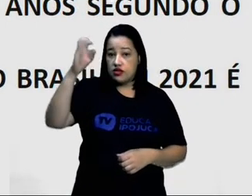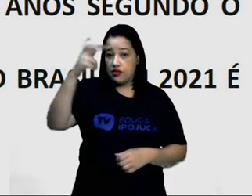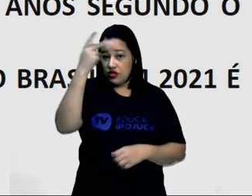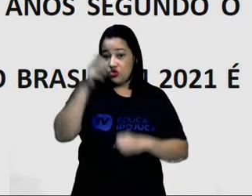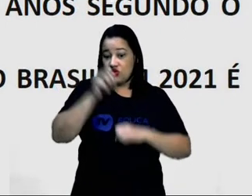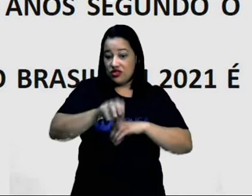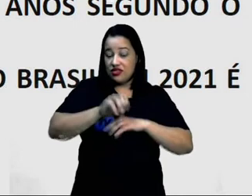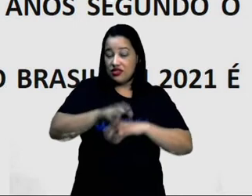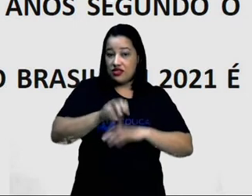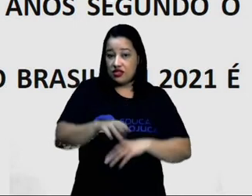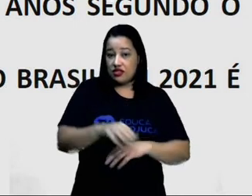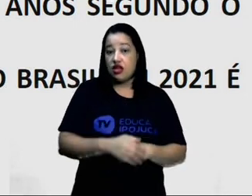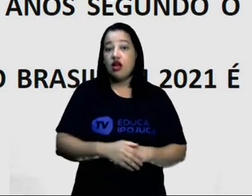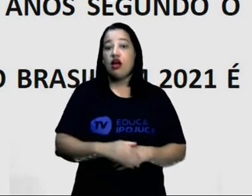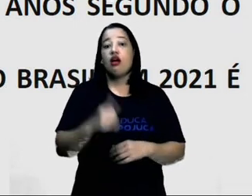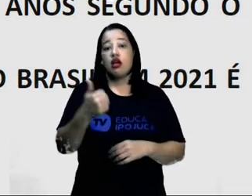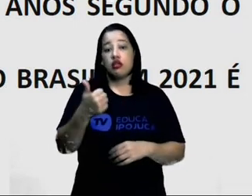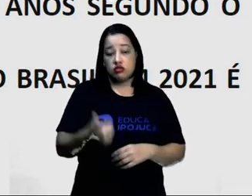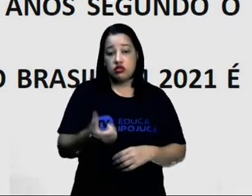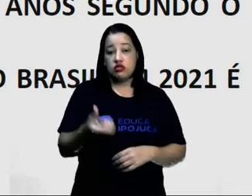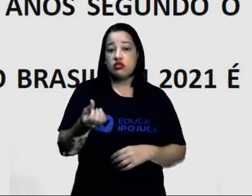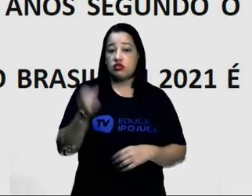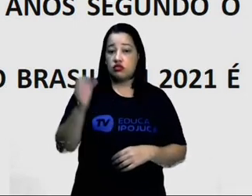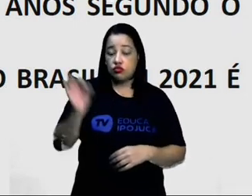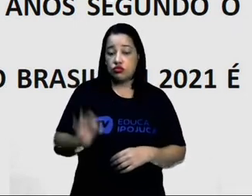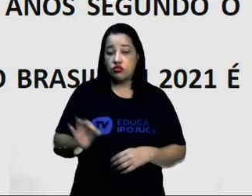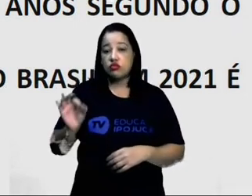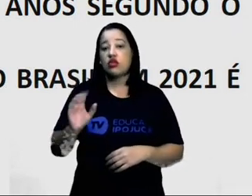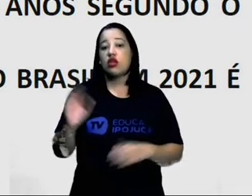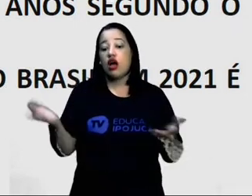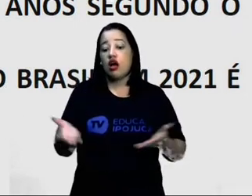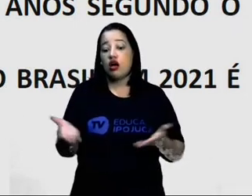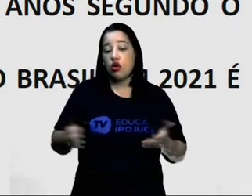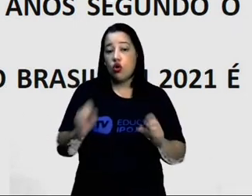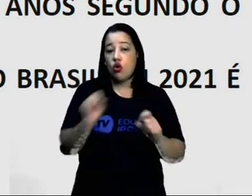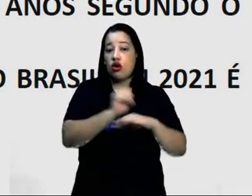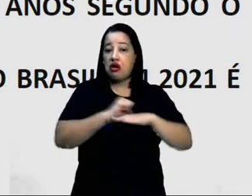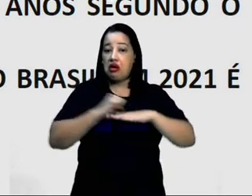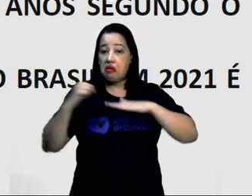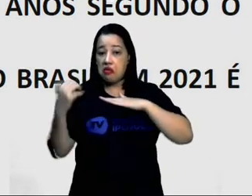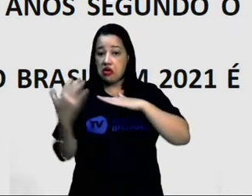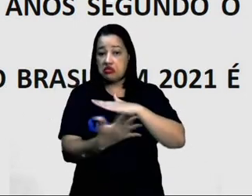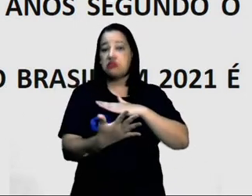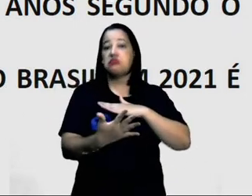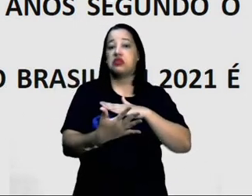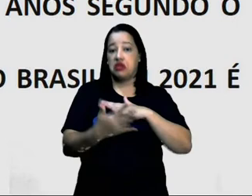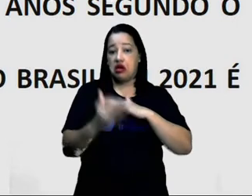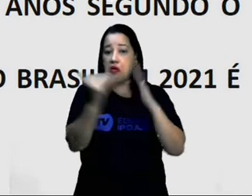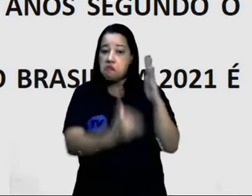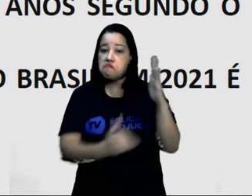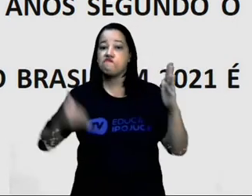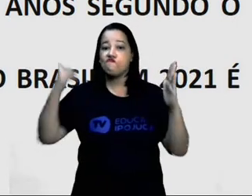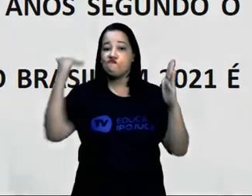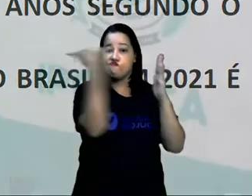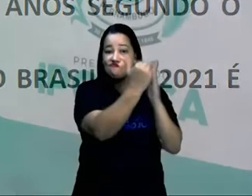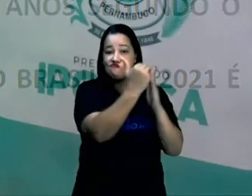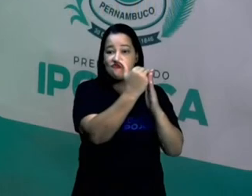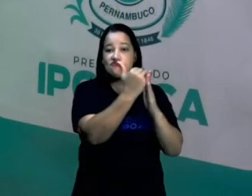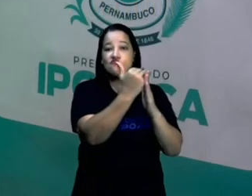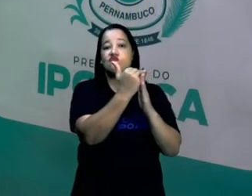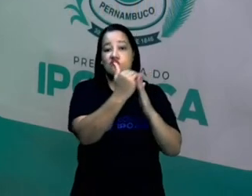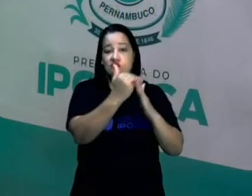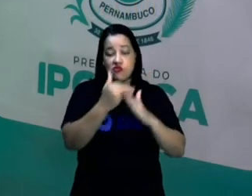Com a pandemia do Covid-19, esse número aumentará consideravelmente, principalmente